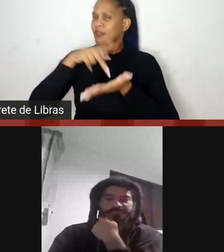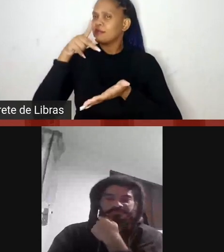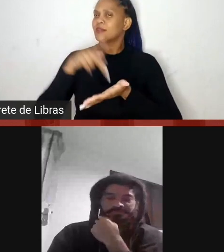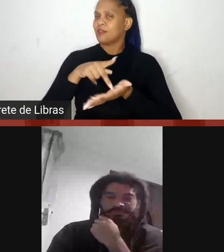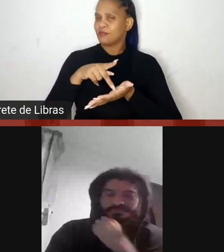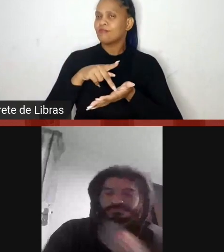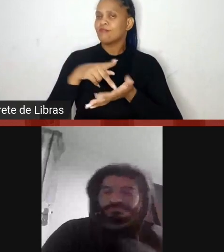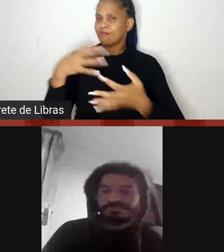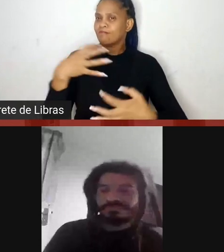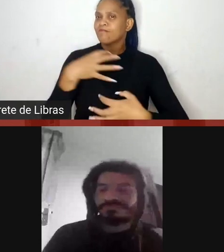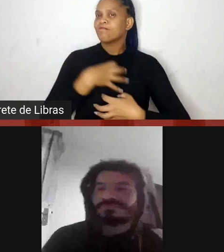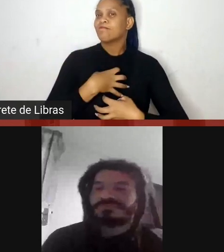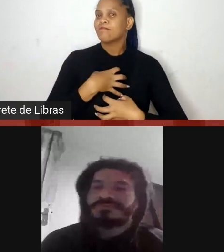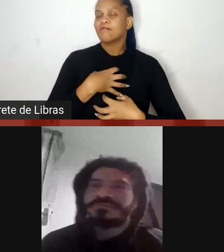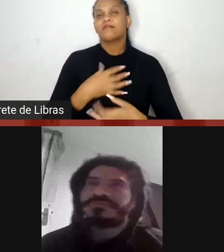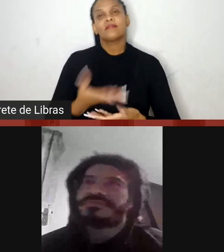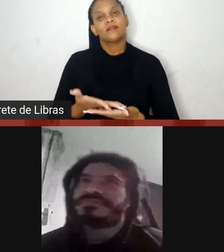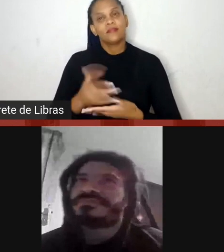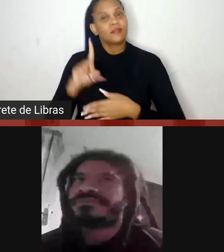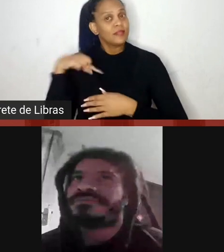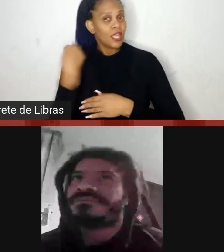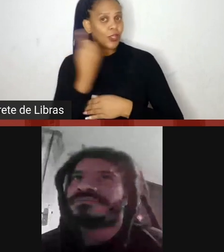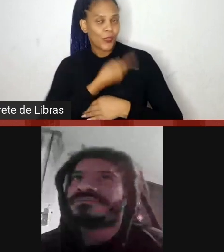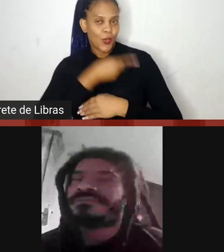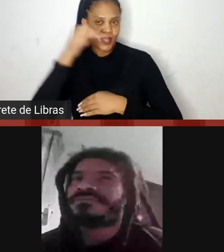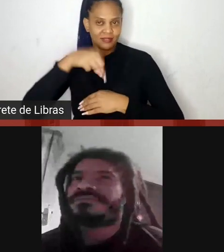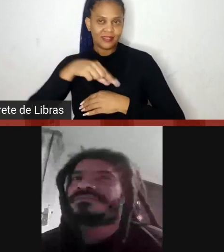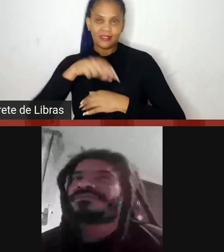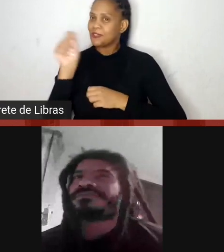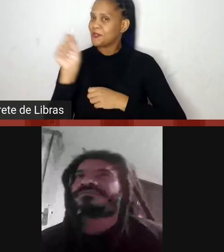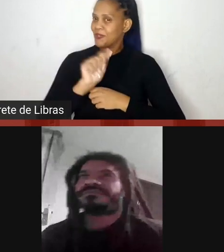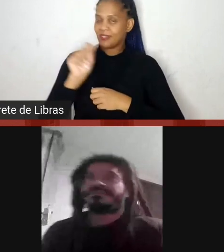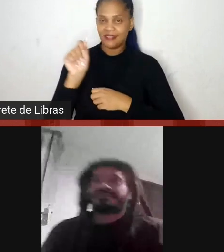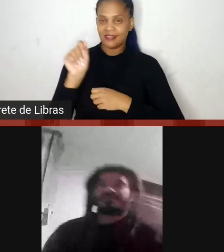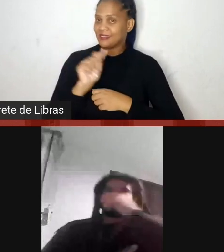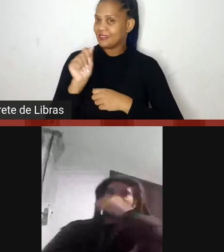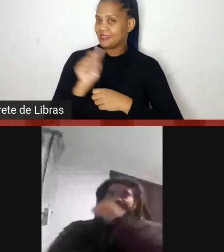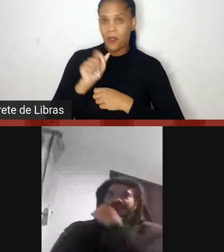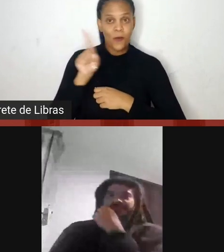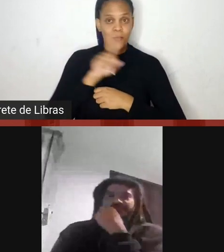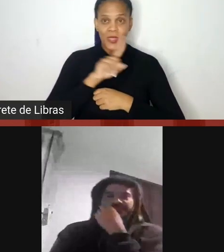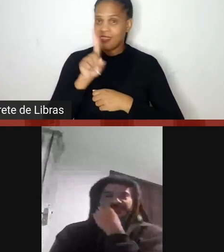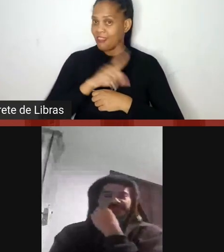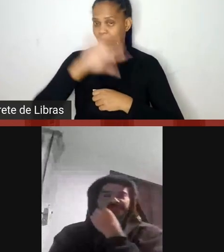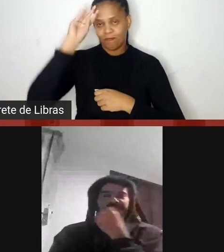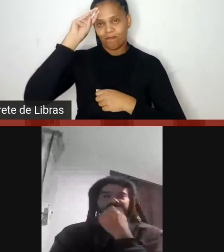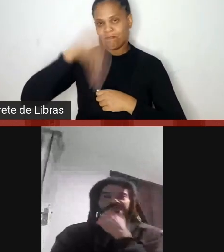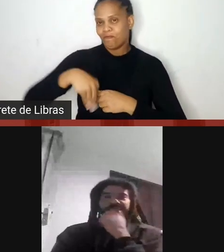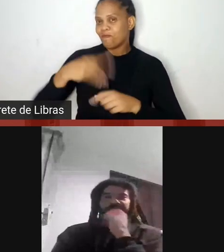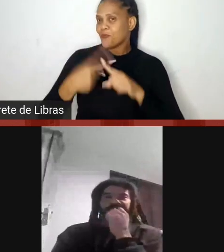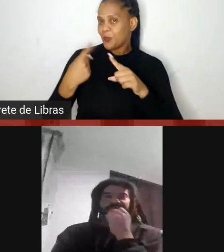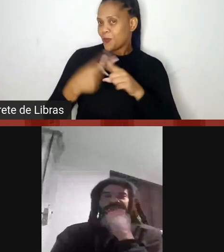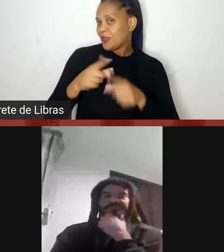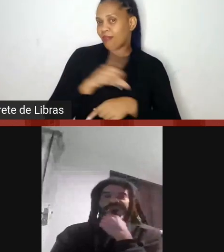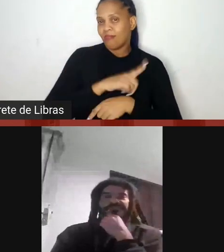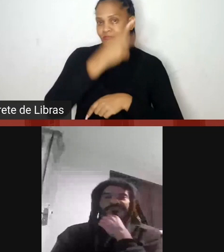nós aqui da Associação não vamos desistir, somos pessoas, assim, que estamos,